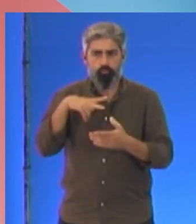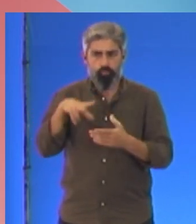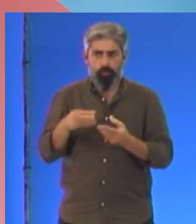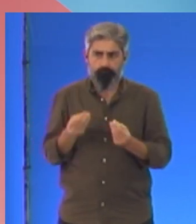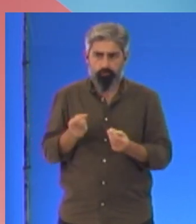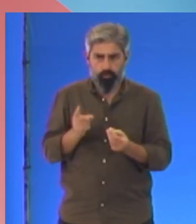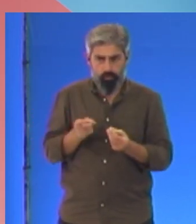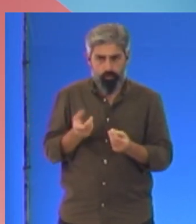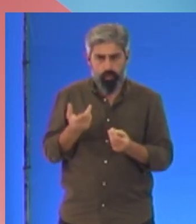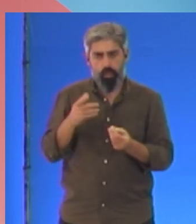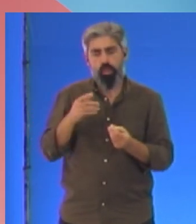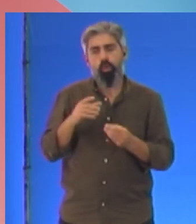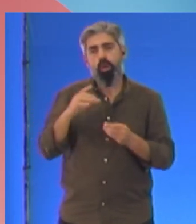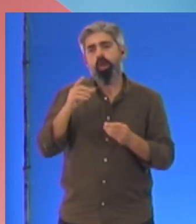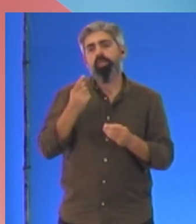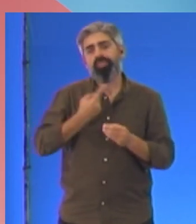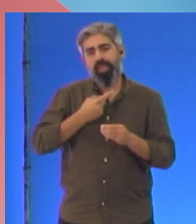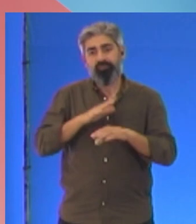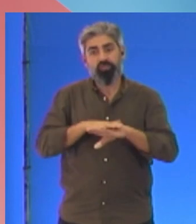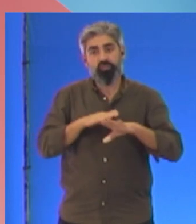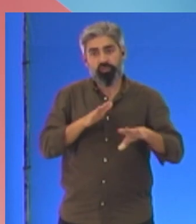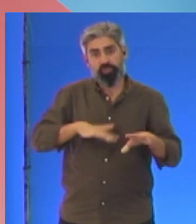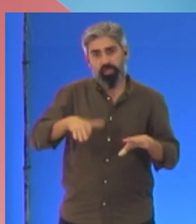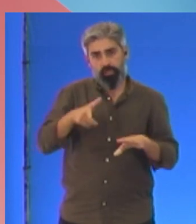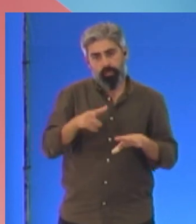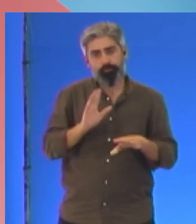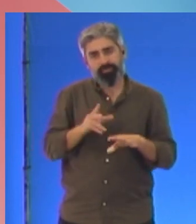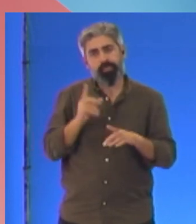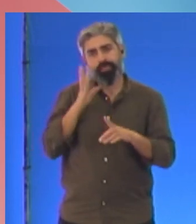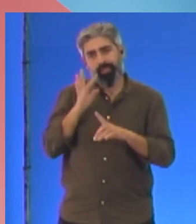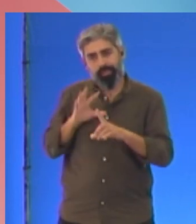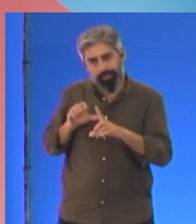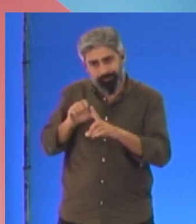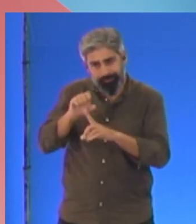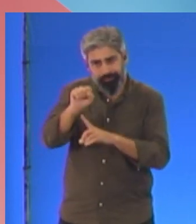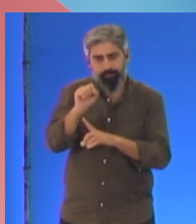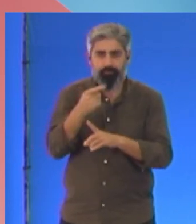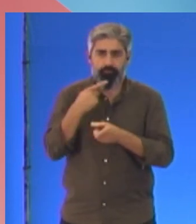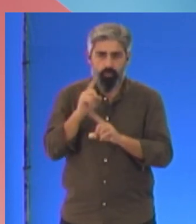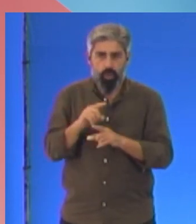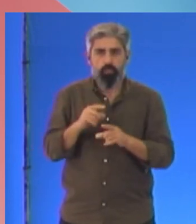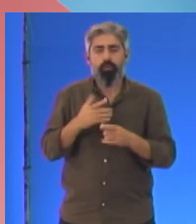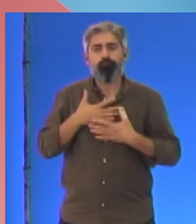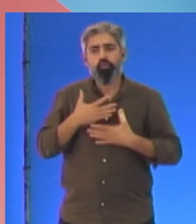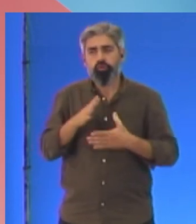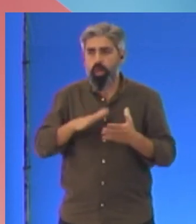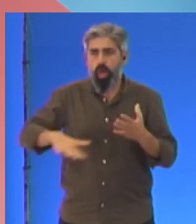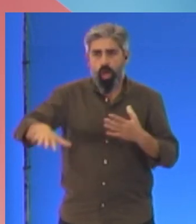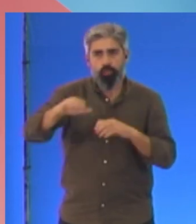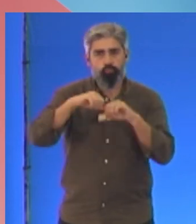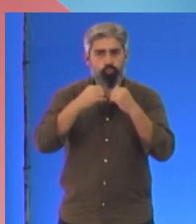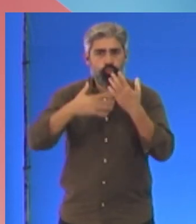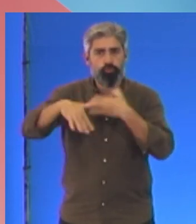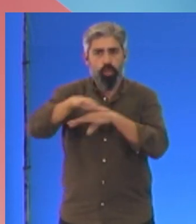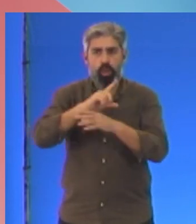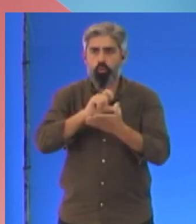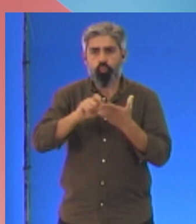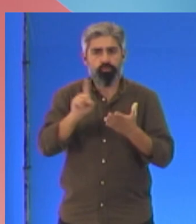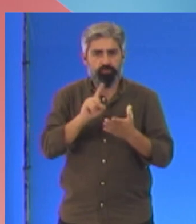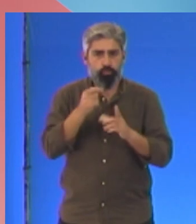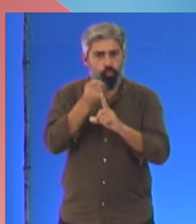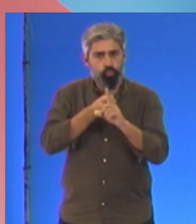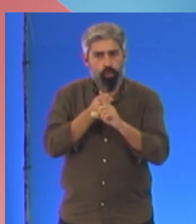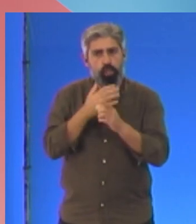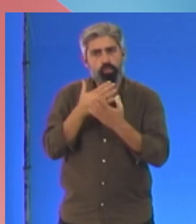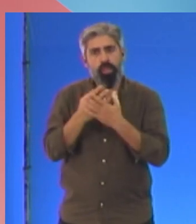esquerda é recuperar forças, é unir as vontades sociais que não desistem de lutar por uma